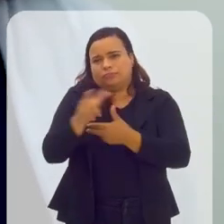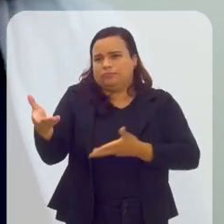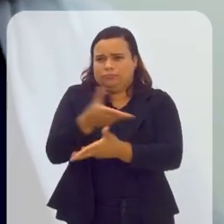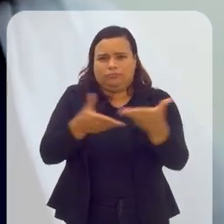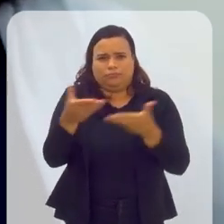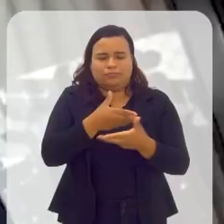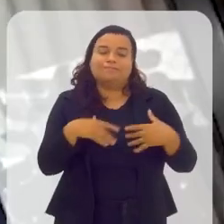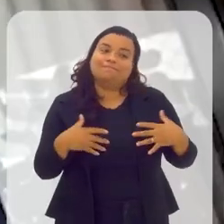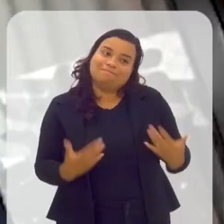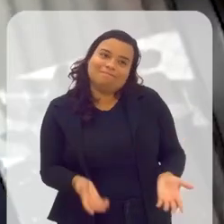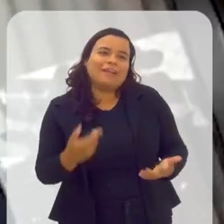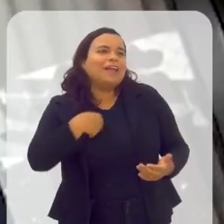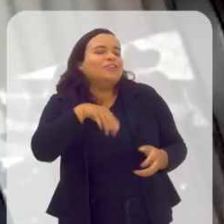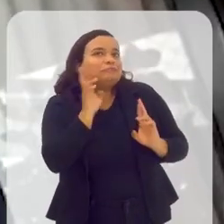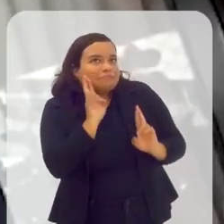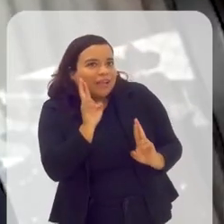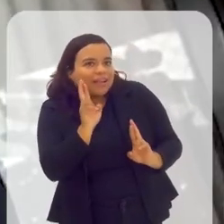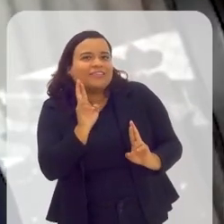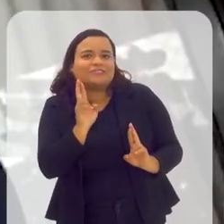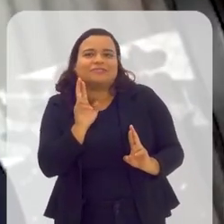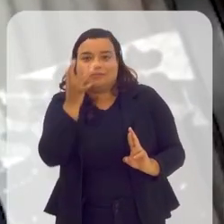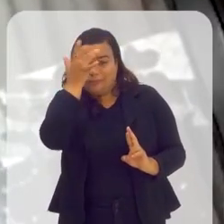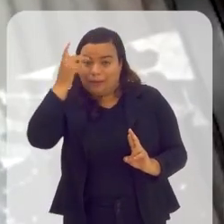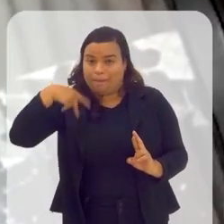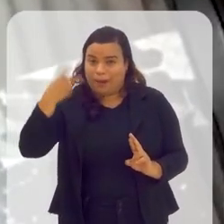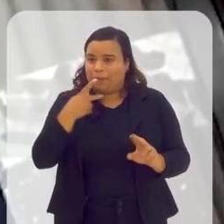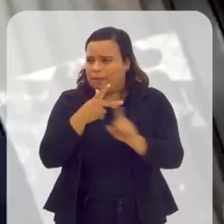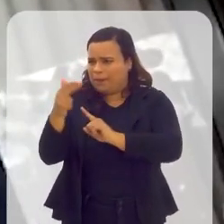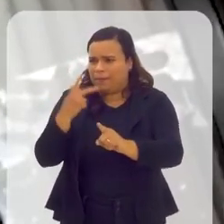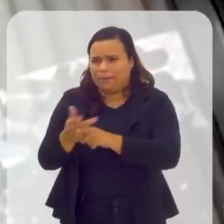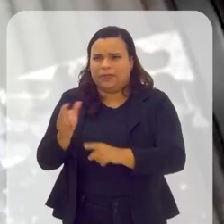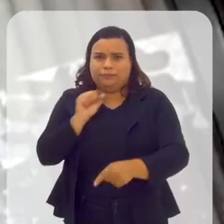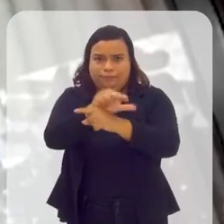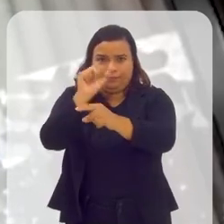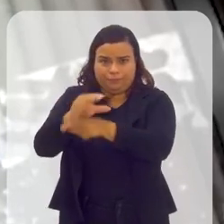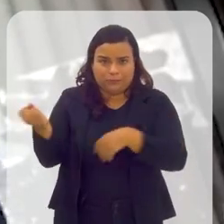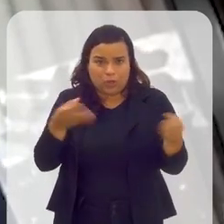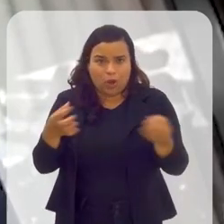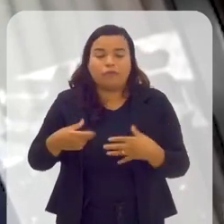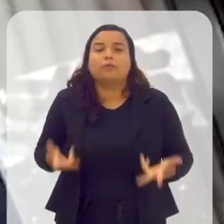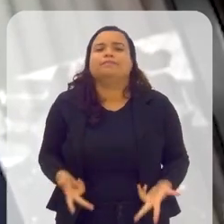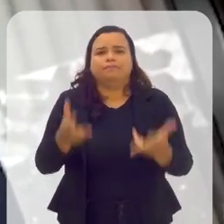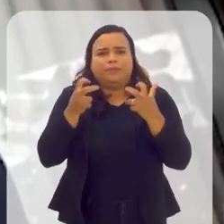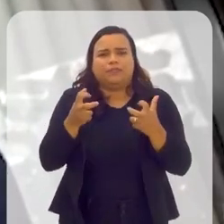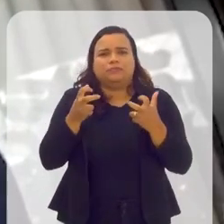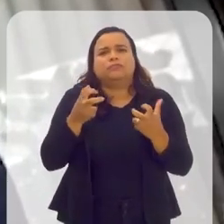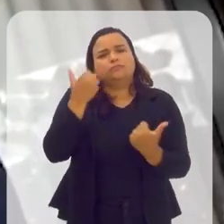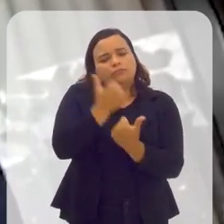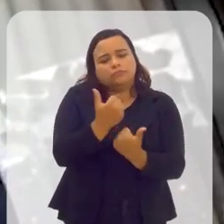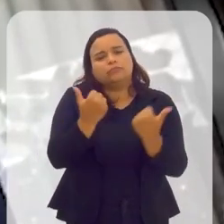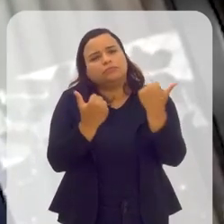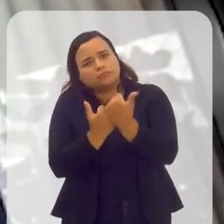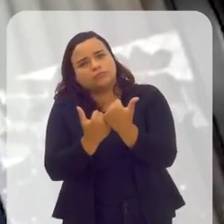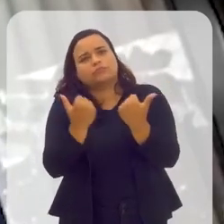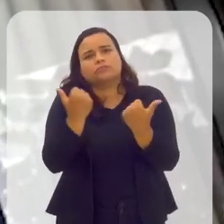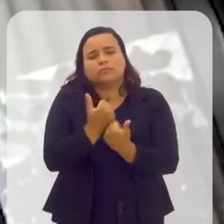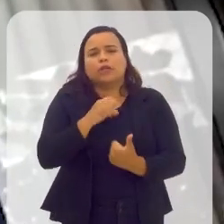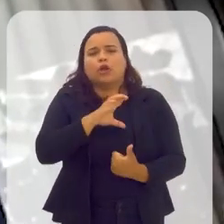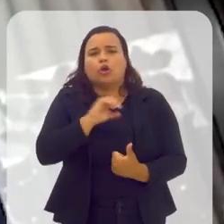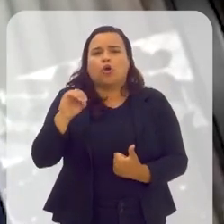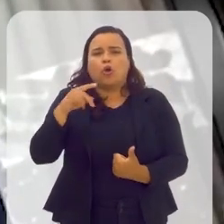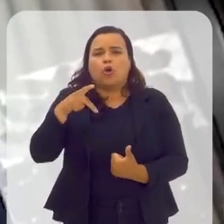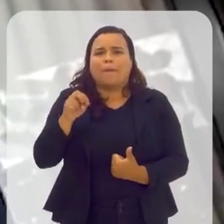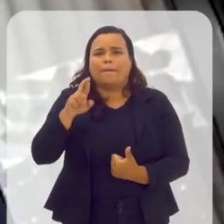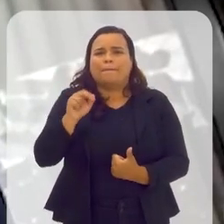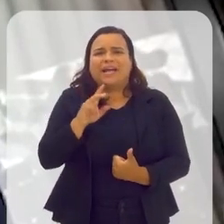o legislativo? Olha, gente, eu espero que os parlamentares que vão entrar nessa nova legislatura, eles percebam que o cooperativismo não é um elemento de